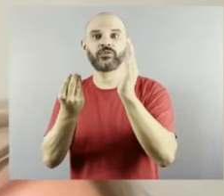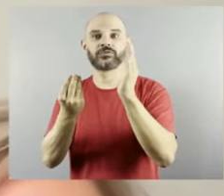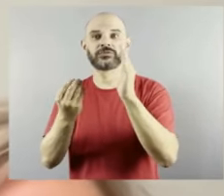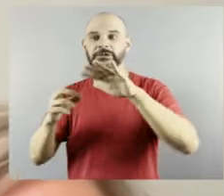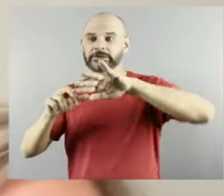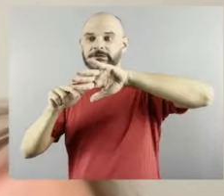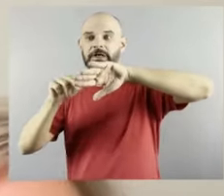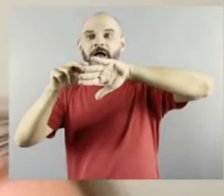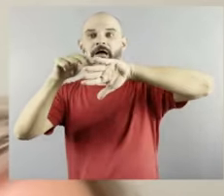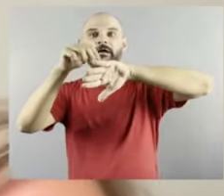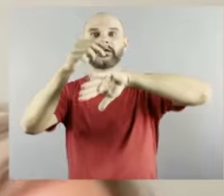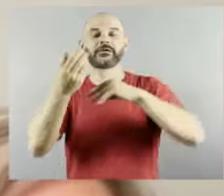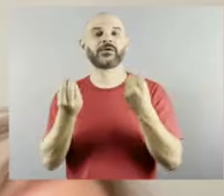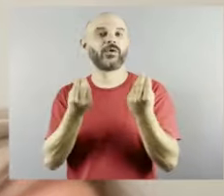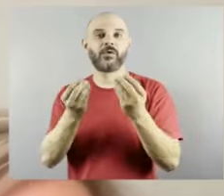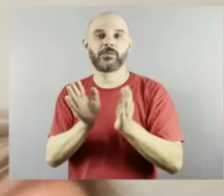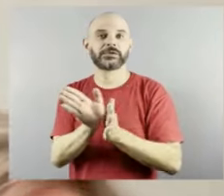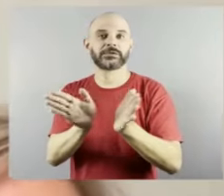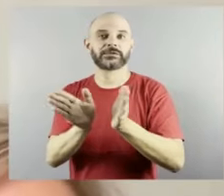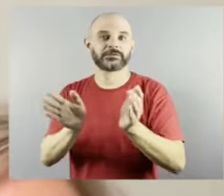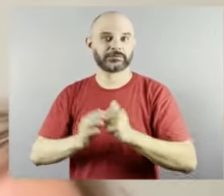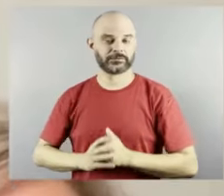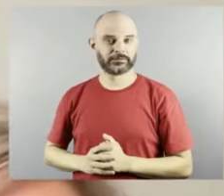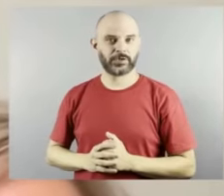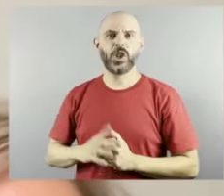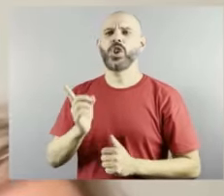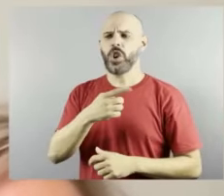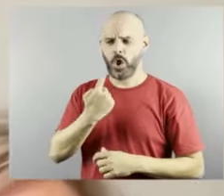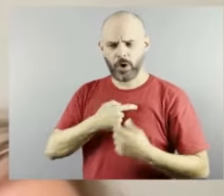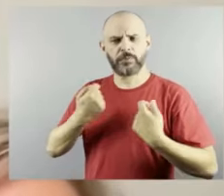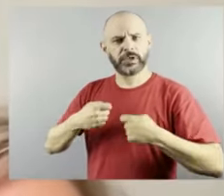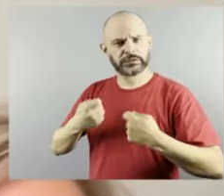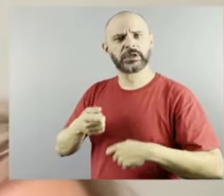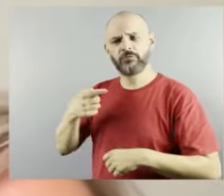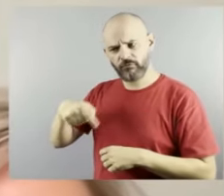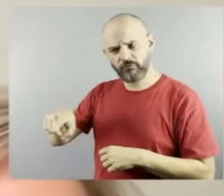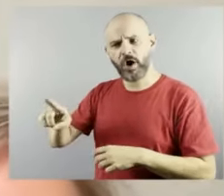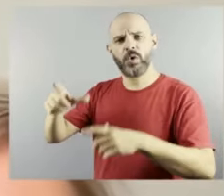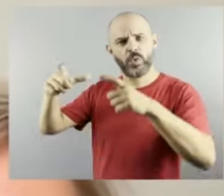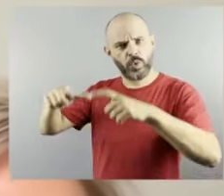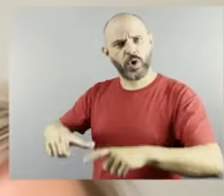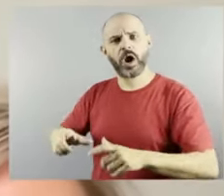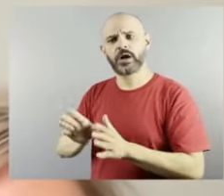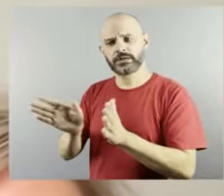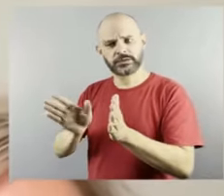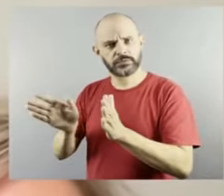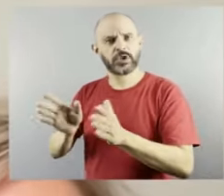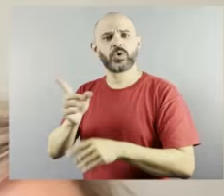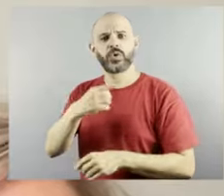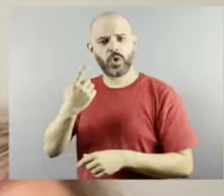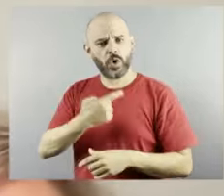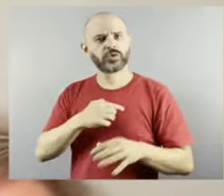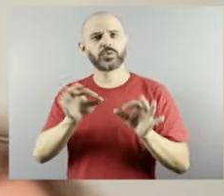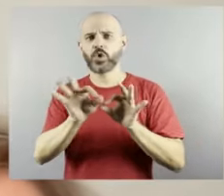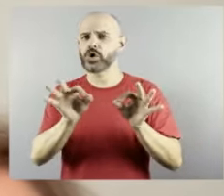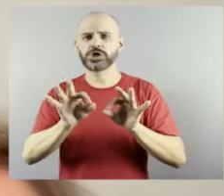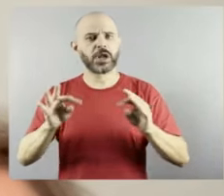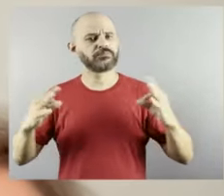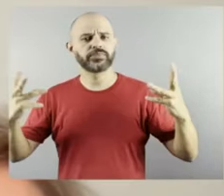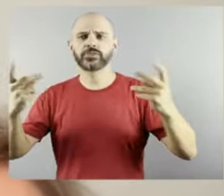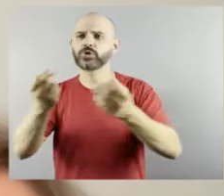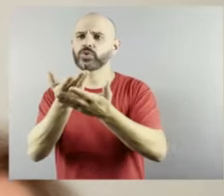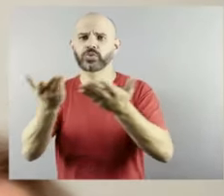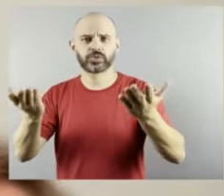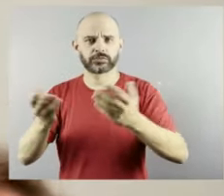estejam acessíveis para todos porque nossos projetos são para todos para todos. Isso é muito importante porque na